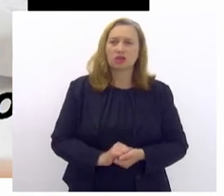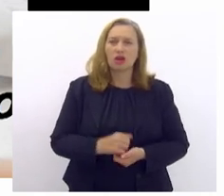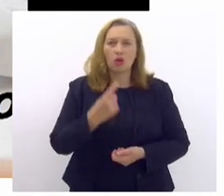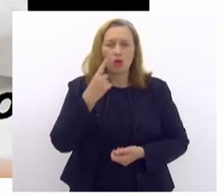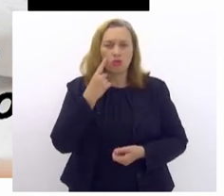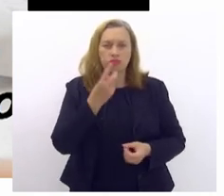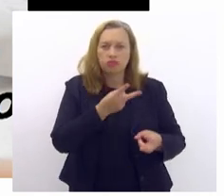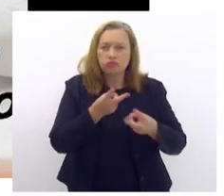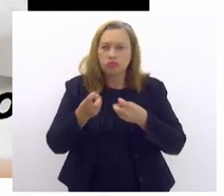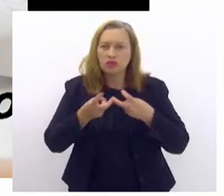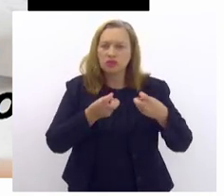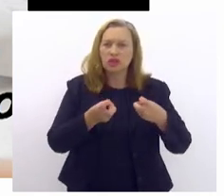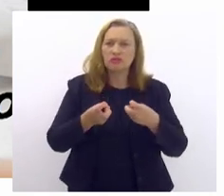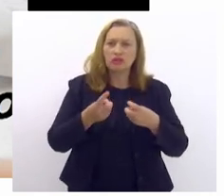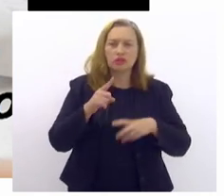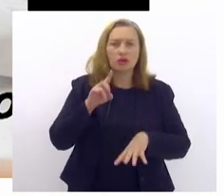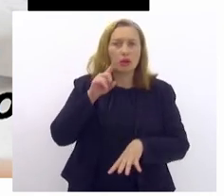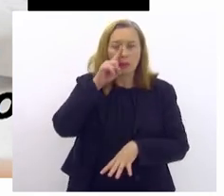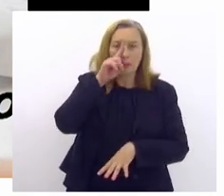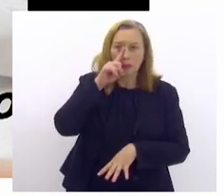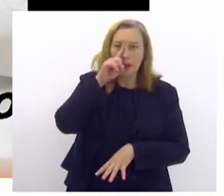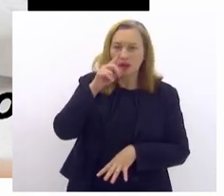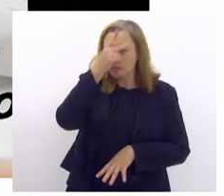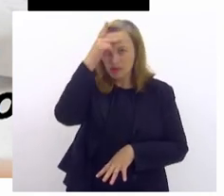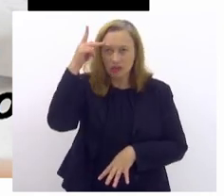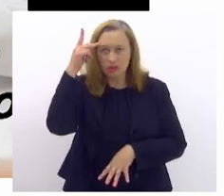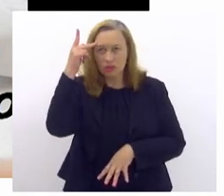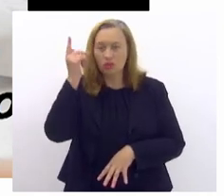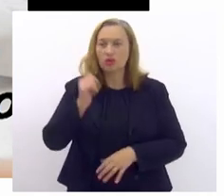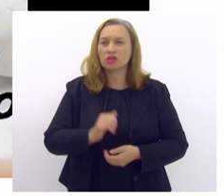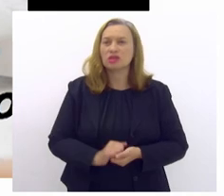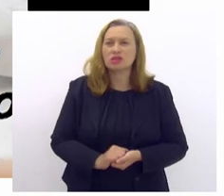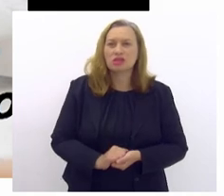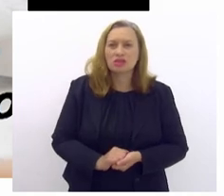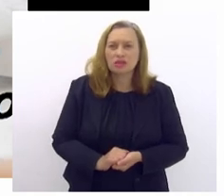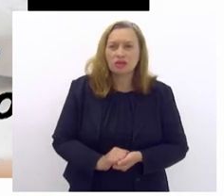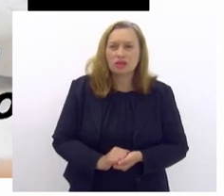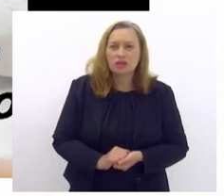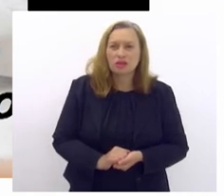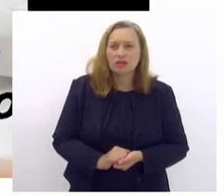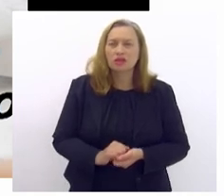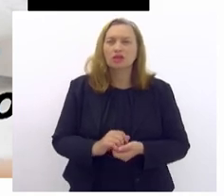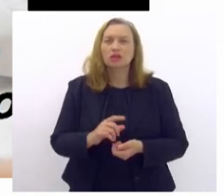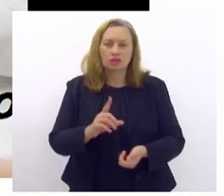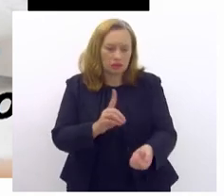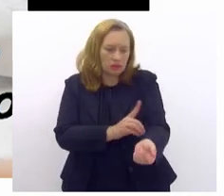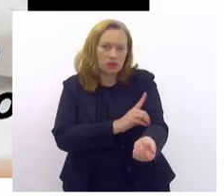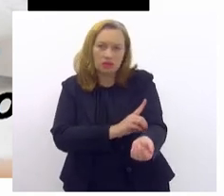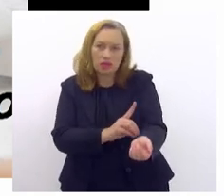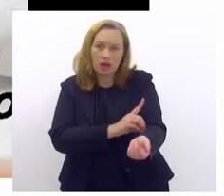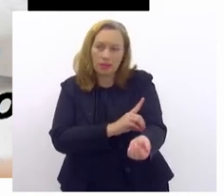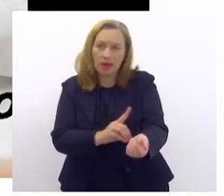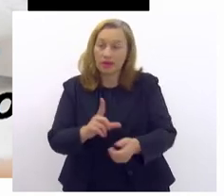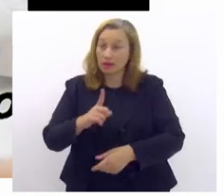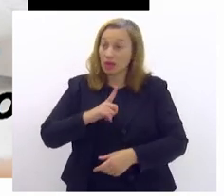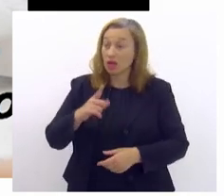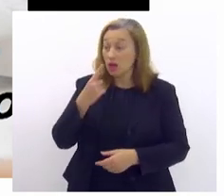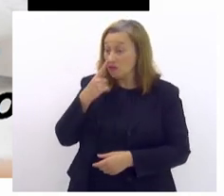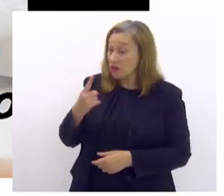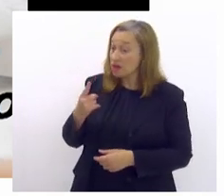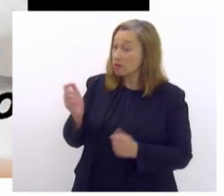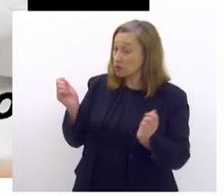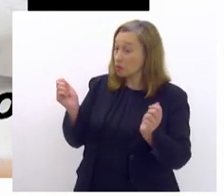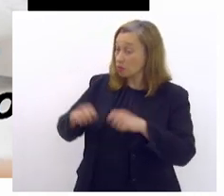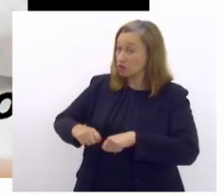de pessoas portadoras de diabetes, a possibilidade dessas pessoas